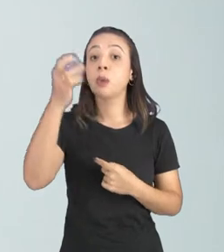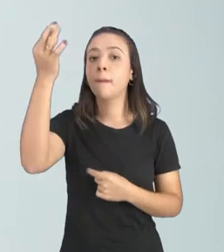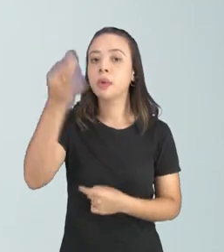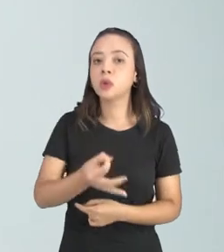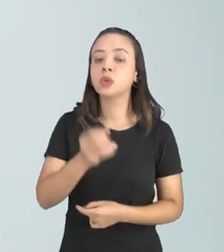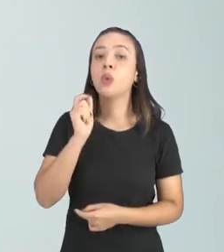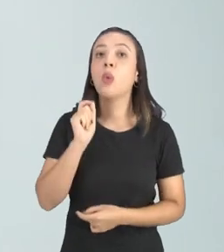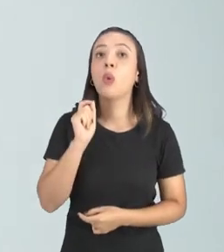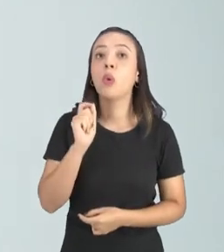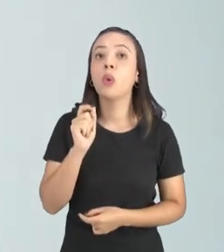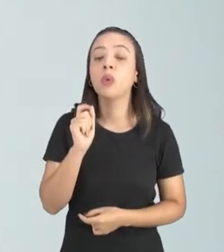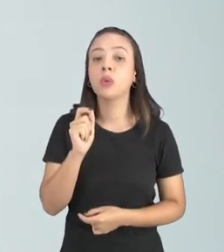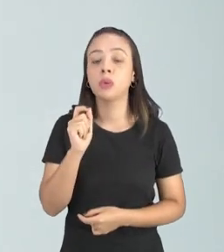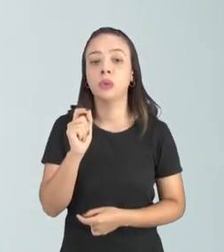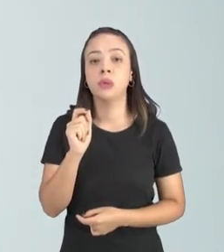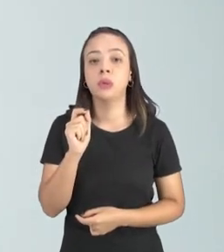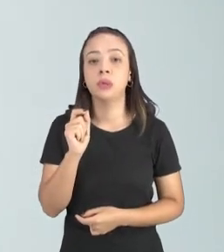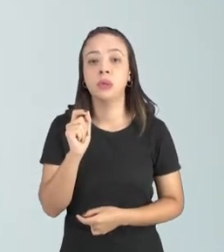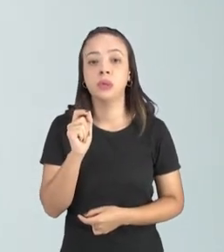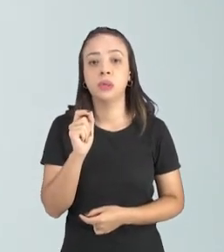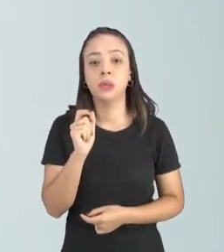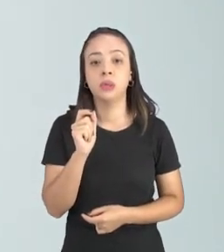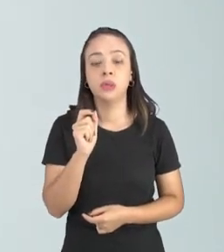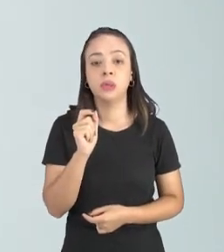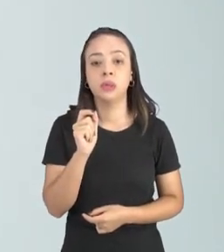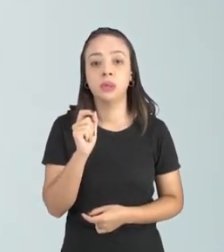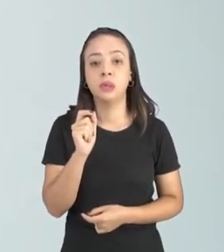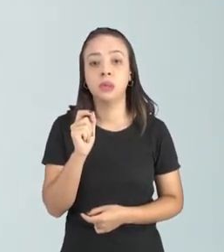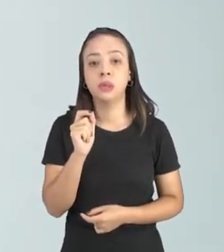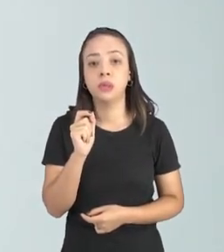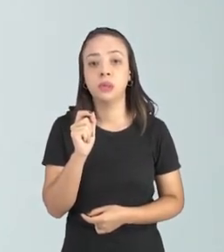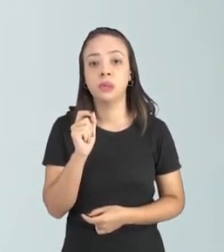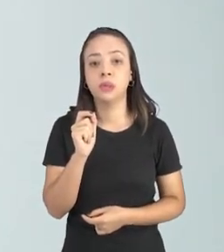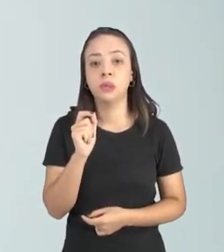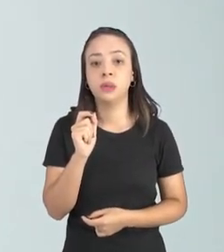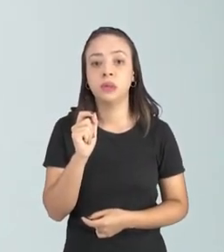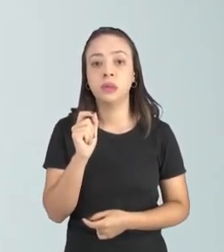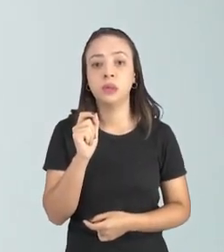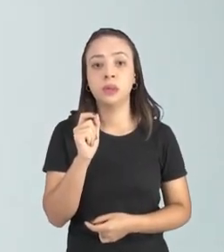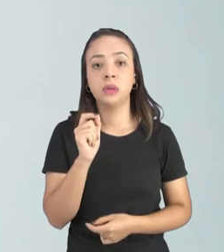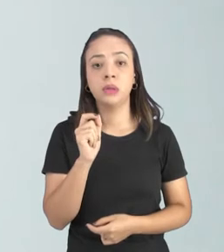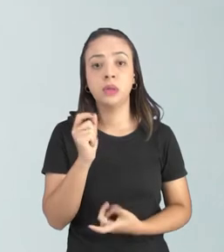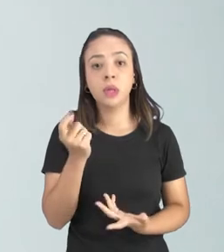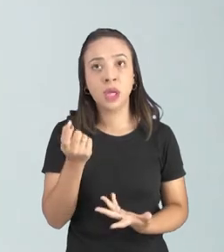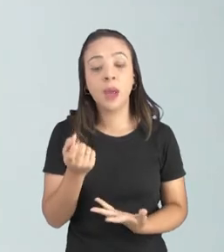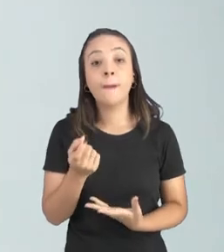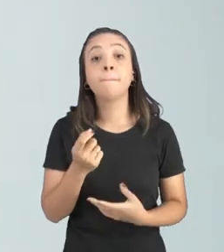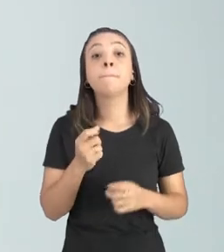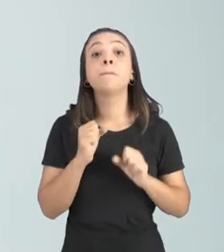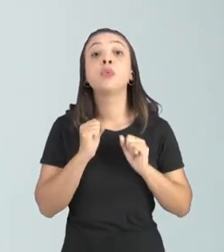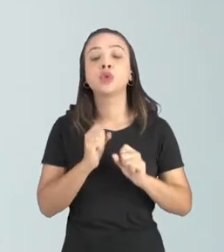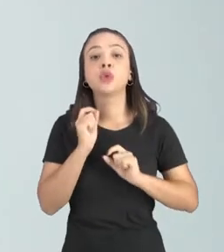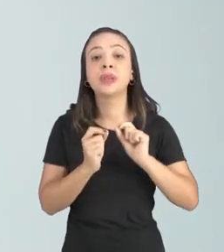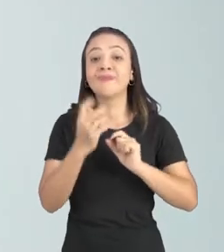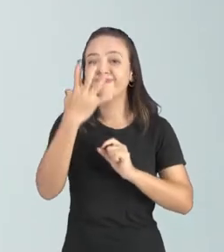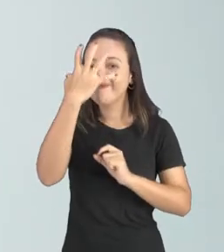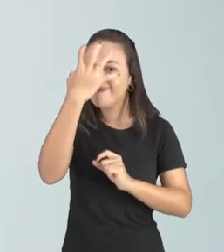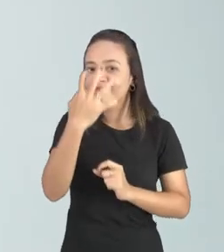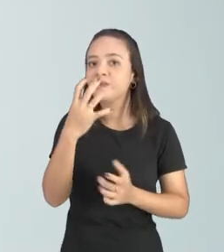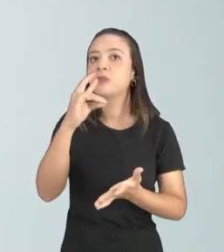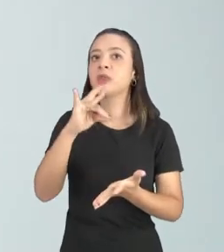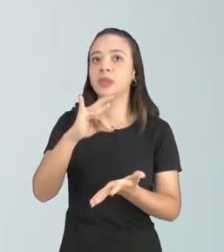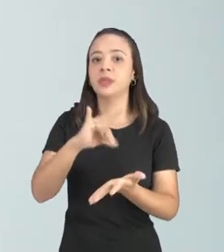é isso cronificavam ou seja era uma uma eventual sério ou seja não tinha